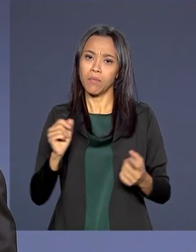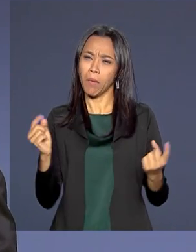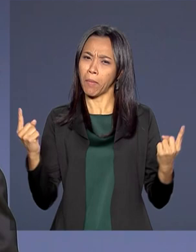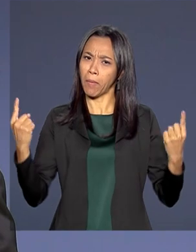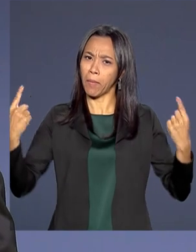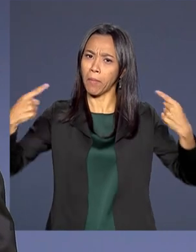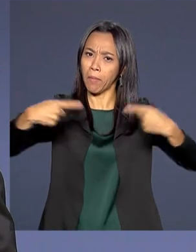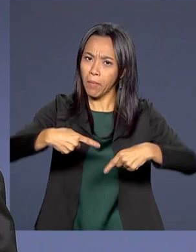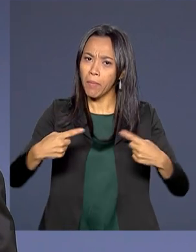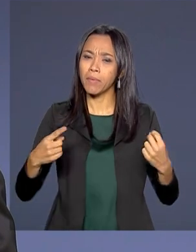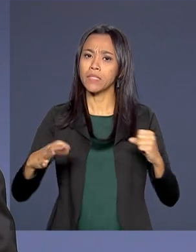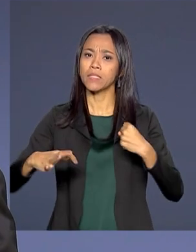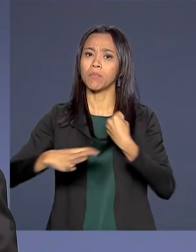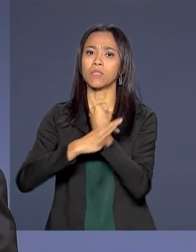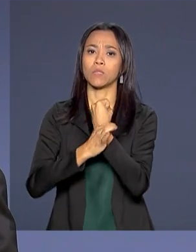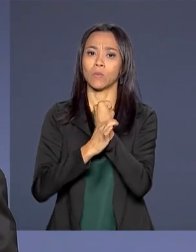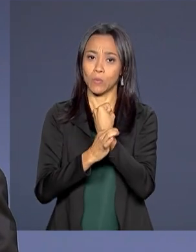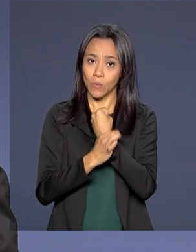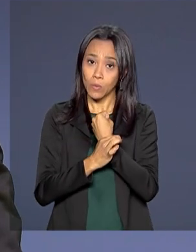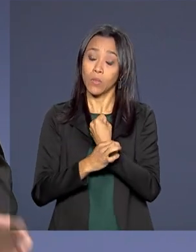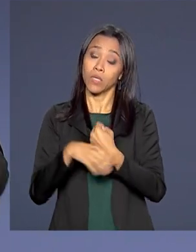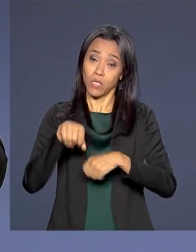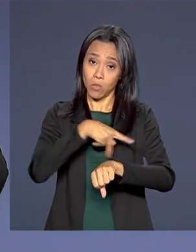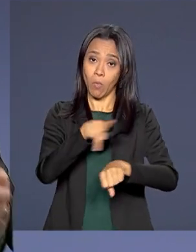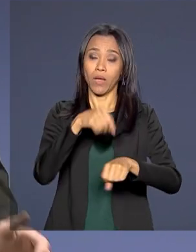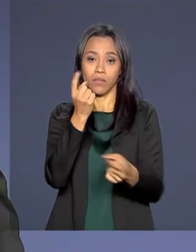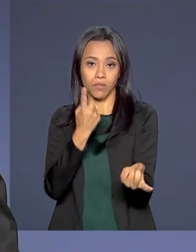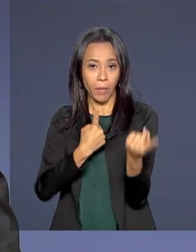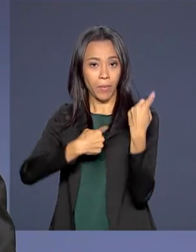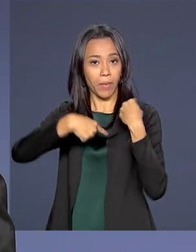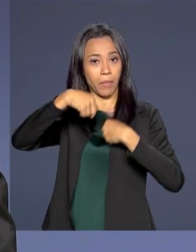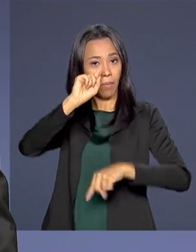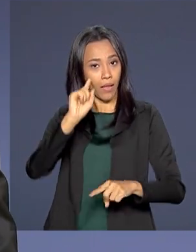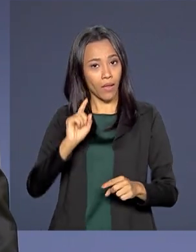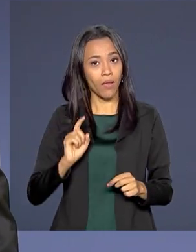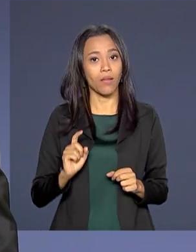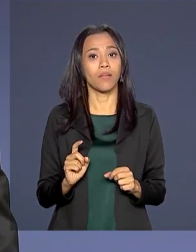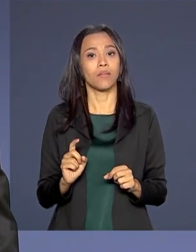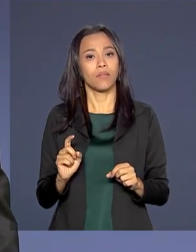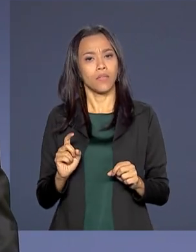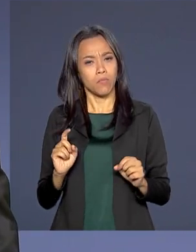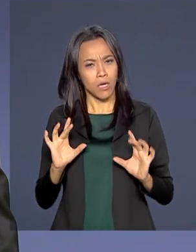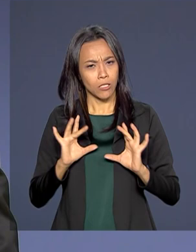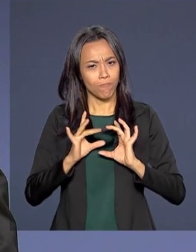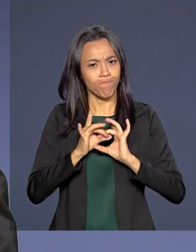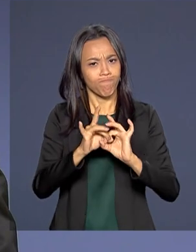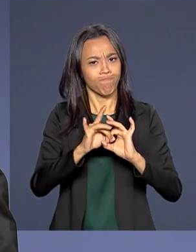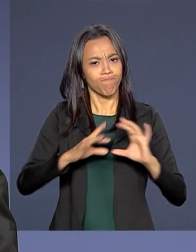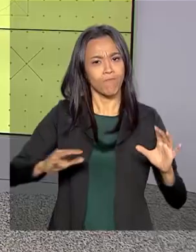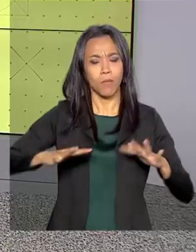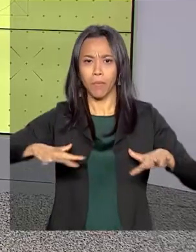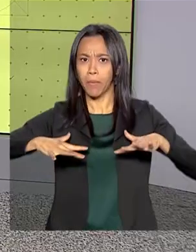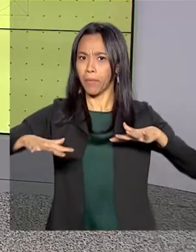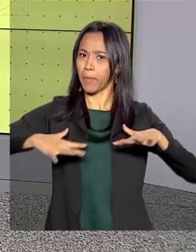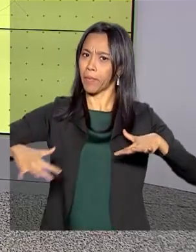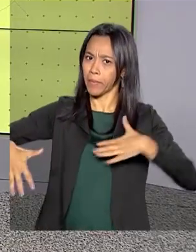dentro de um país muito mais próspero e muito mais coeso, muito mais dinâmico.